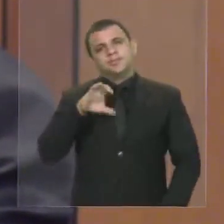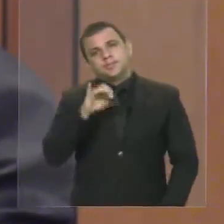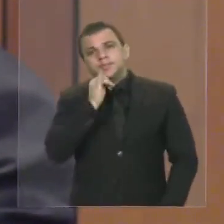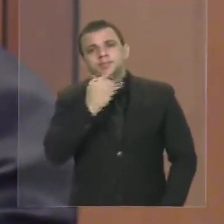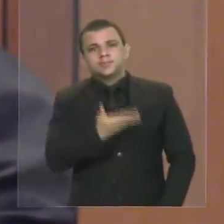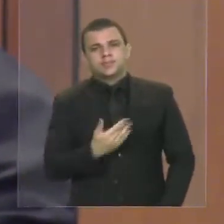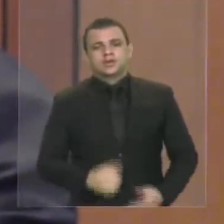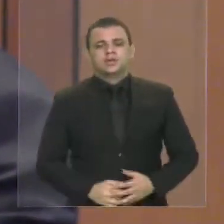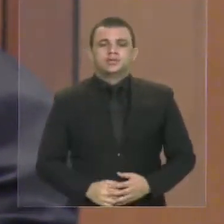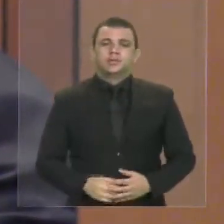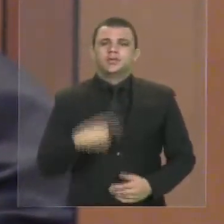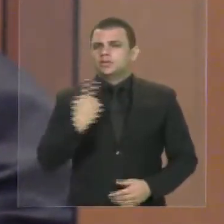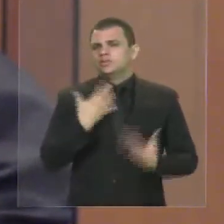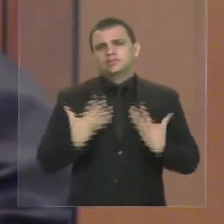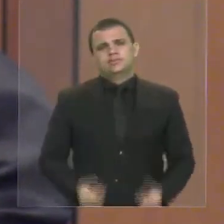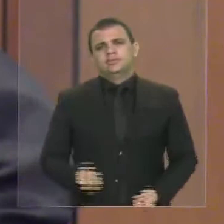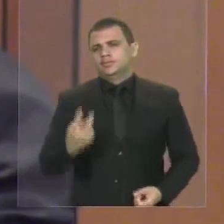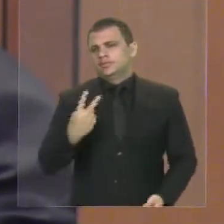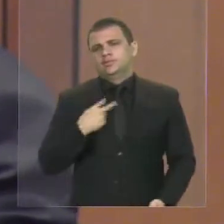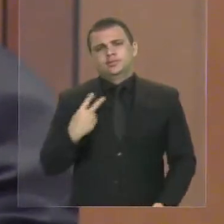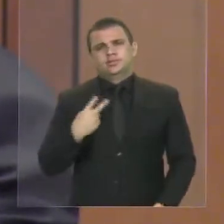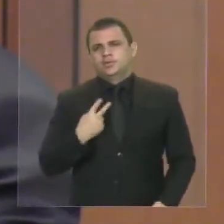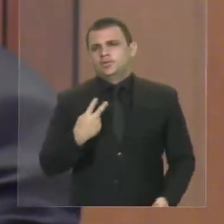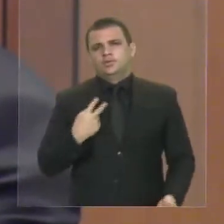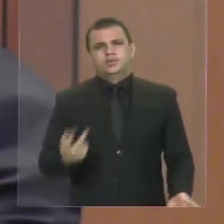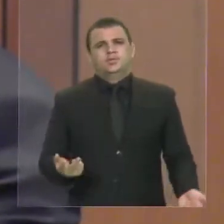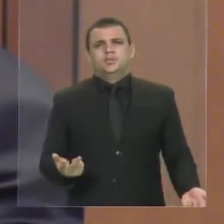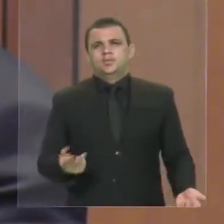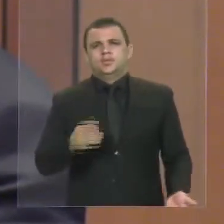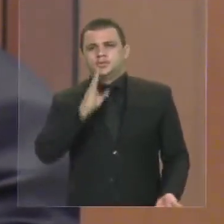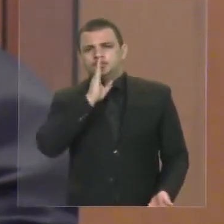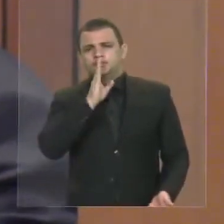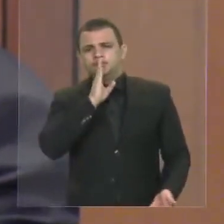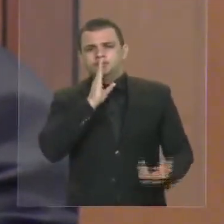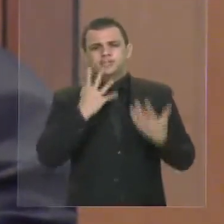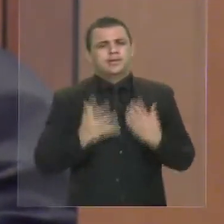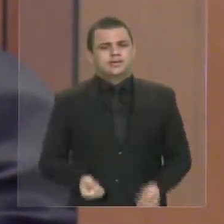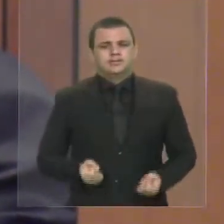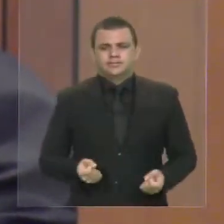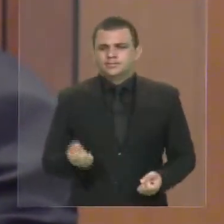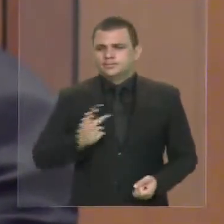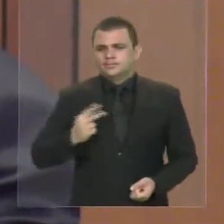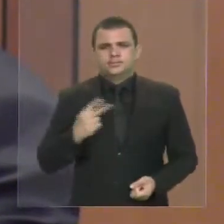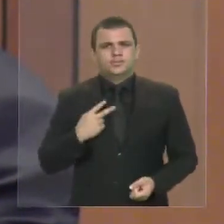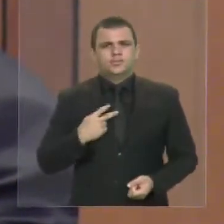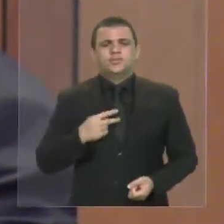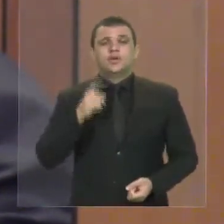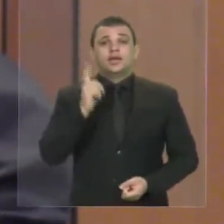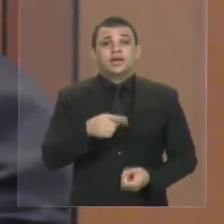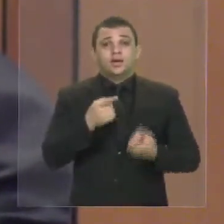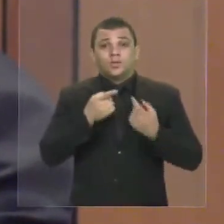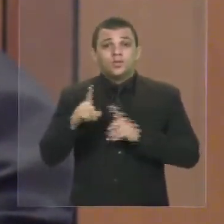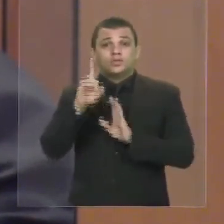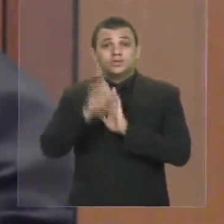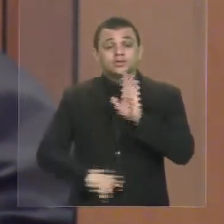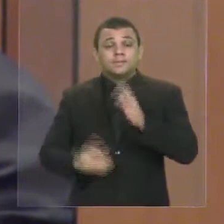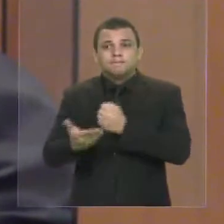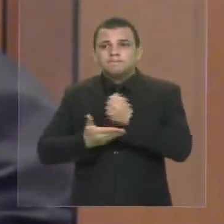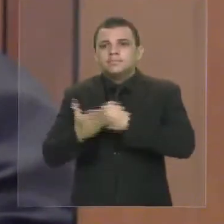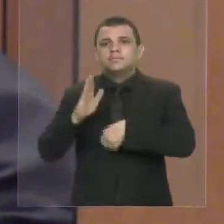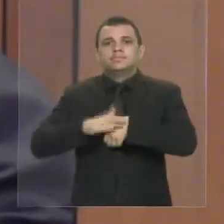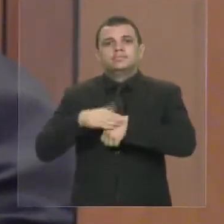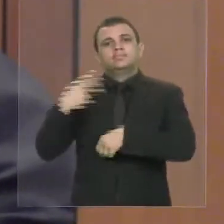Nós não podemos aceitar, de maneira silenciosa, o ataque a direitos fundamentais da